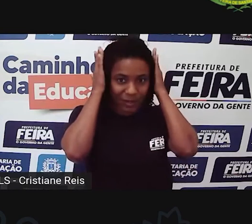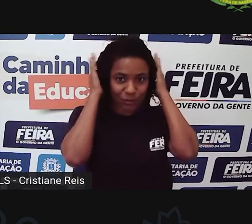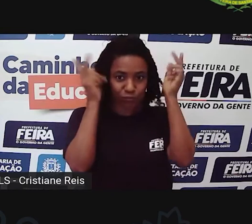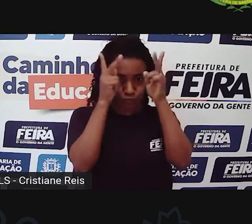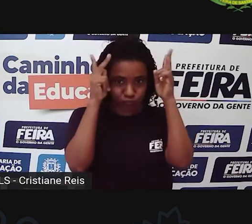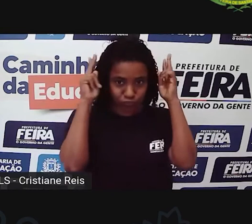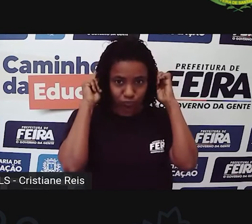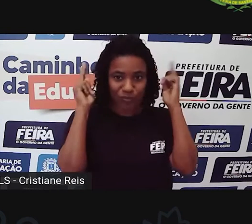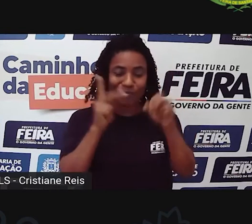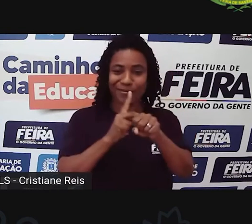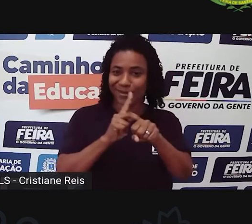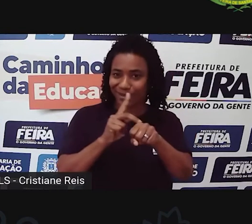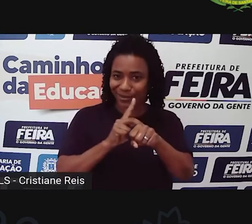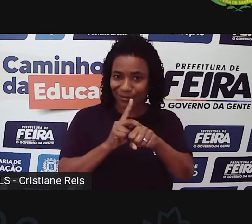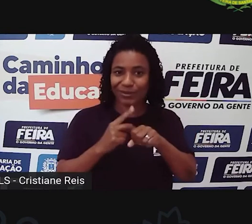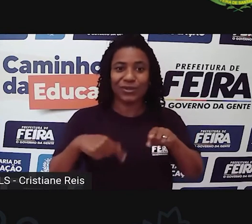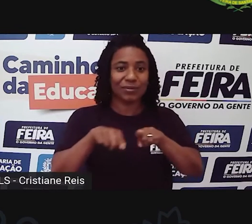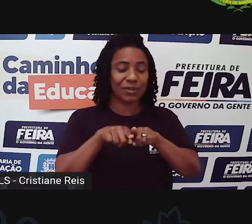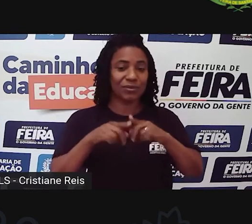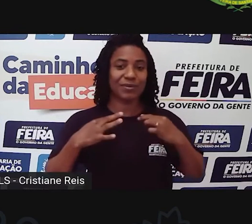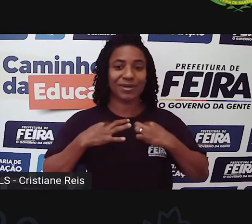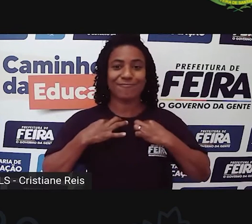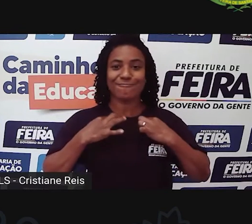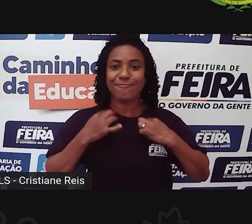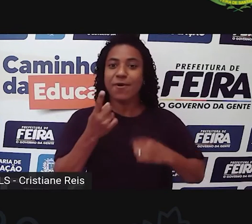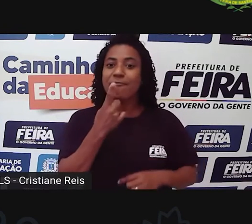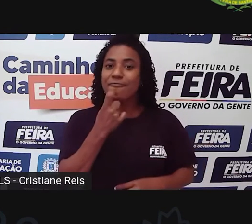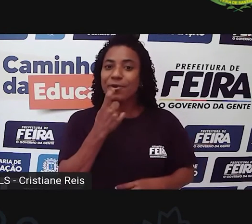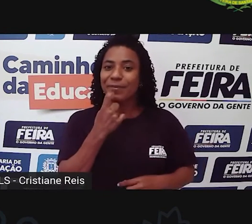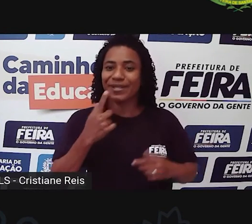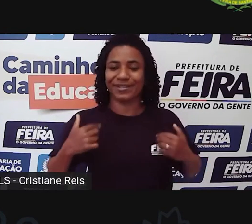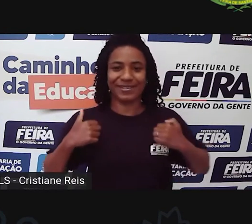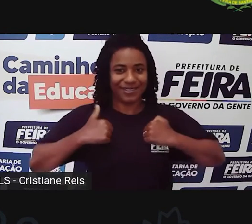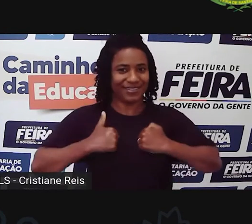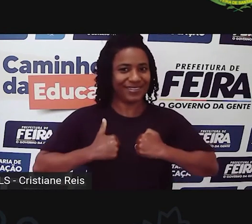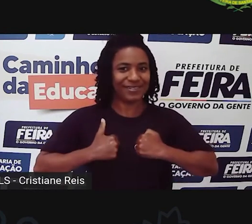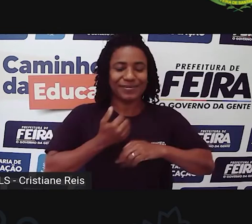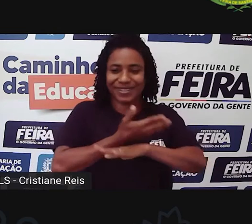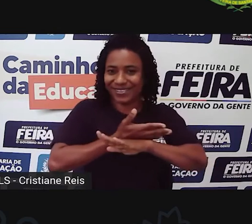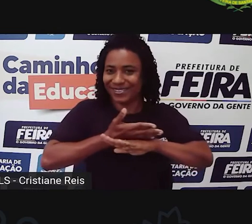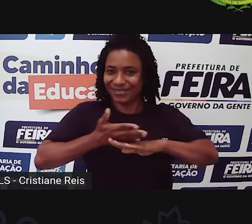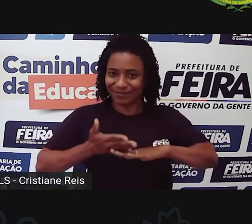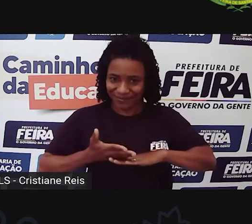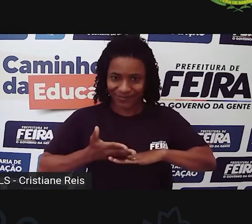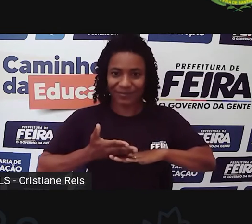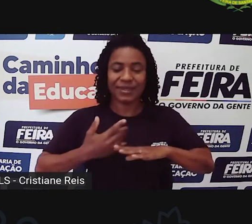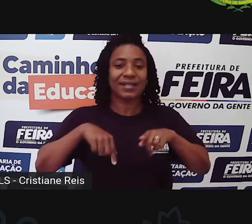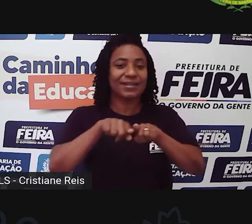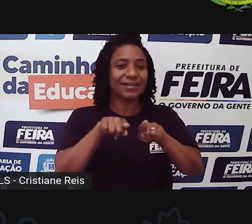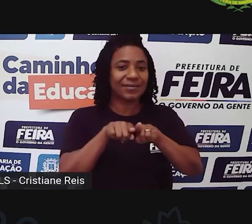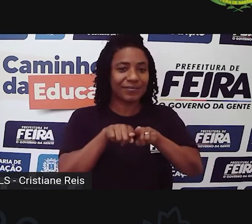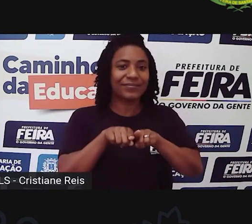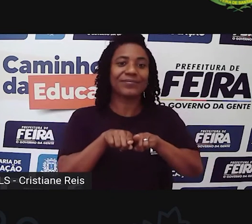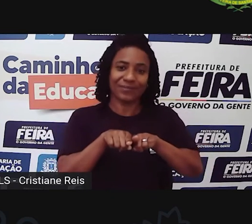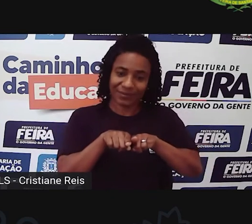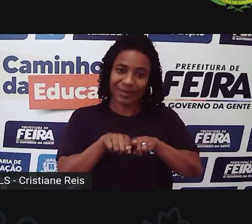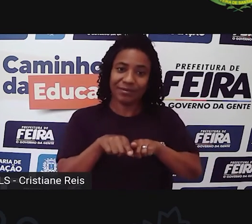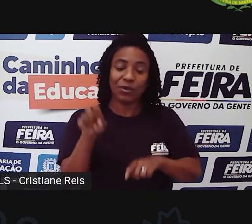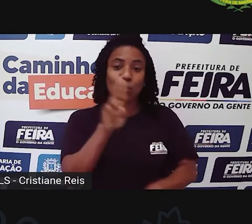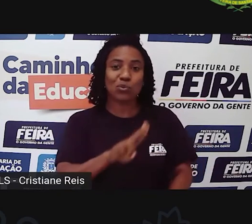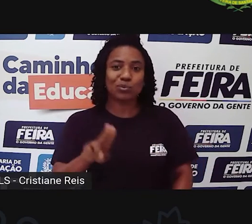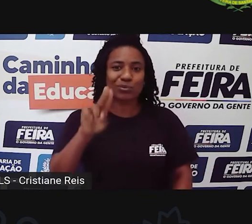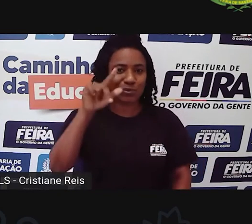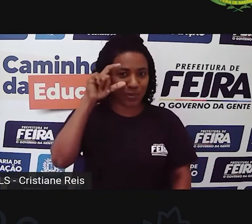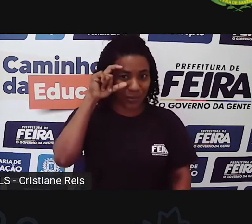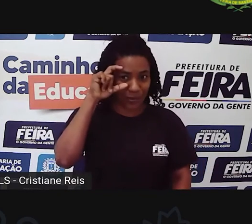cortado bem curto, estou utilizando uma camisa vermelha e sobre essa camisa um jaleco branco, também uso óculos,